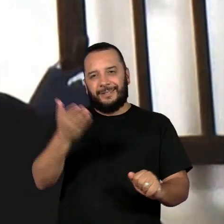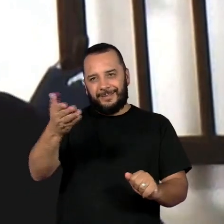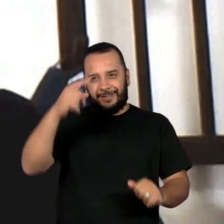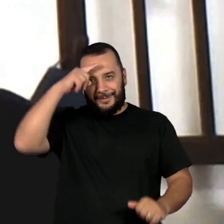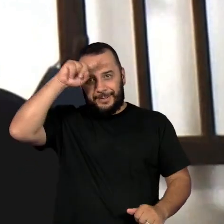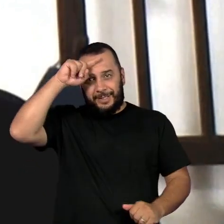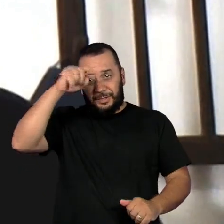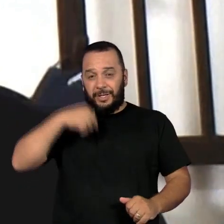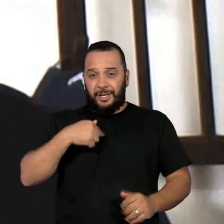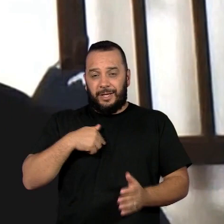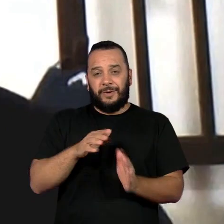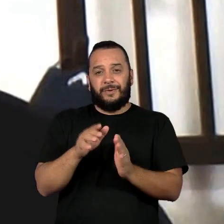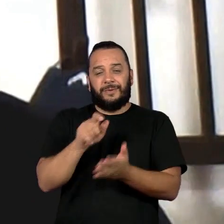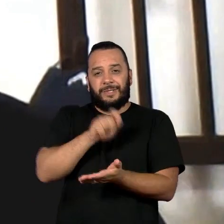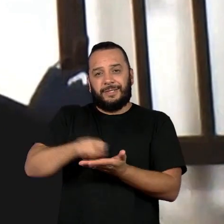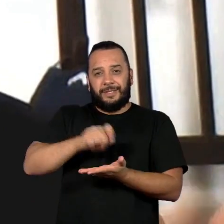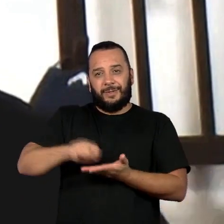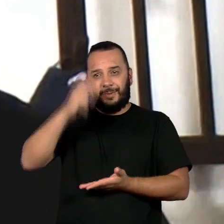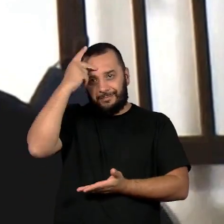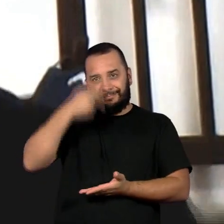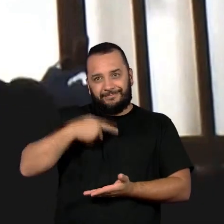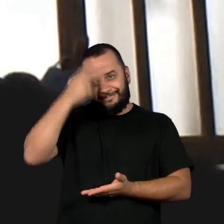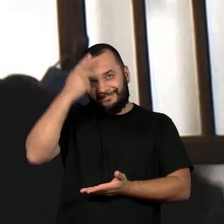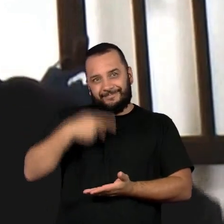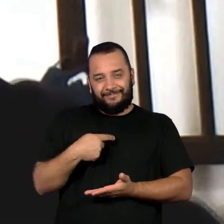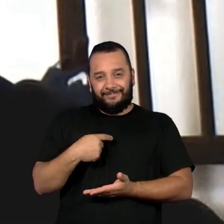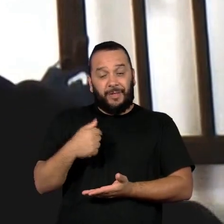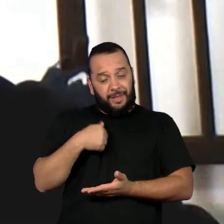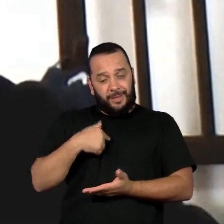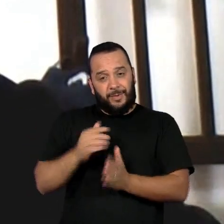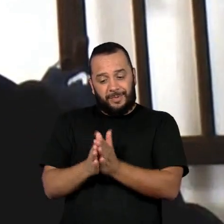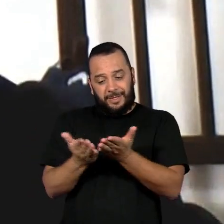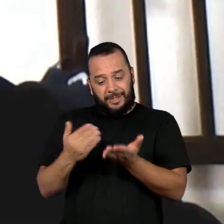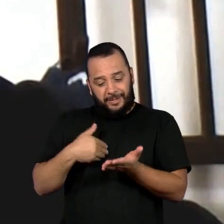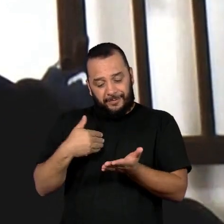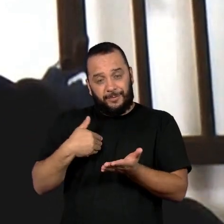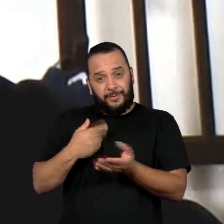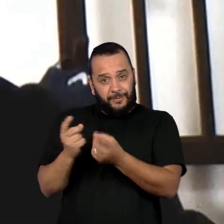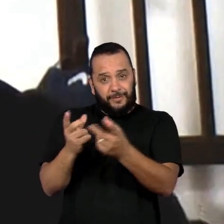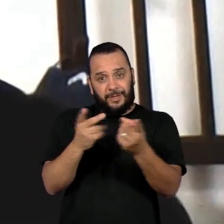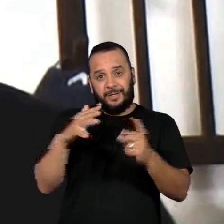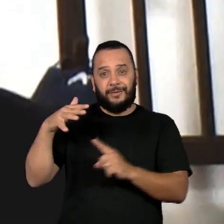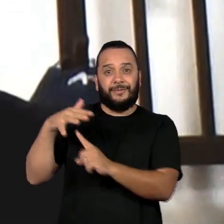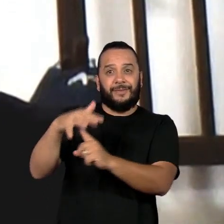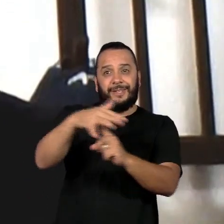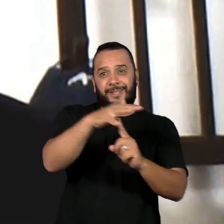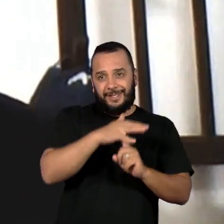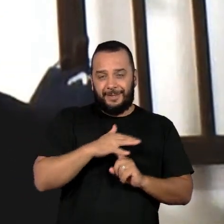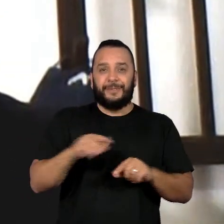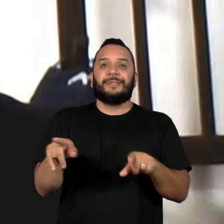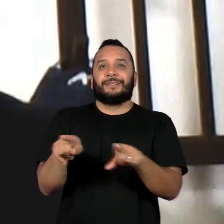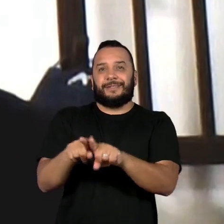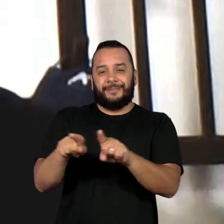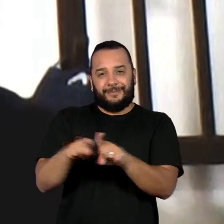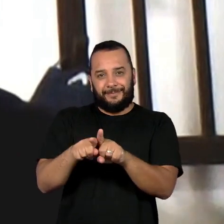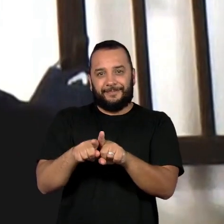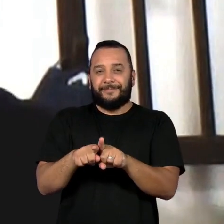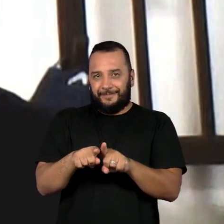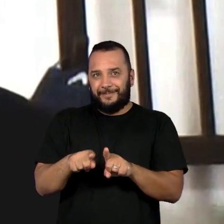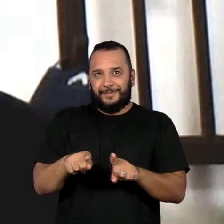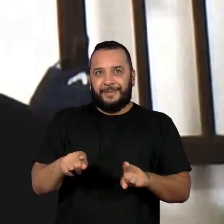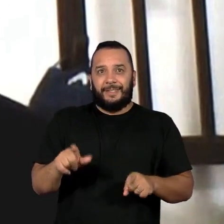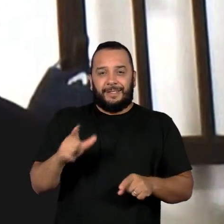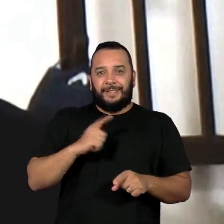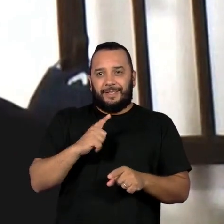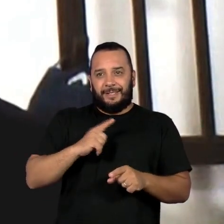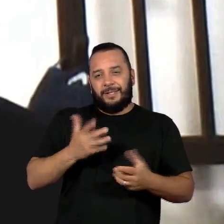escritor independente. Eu vendo meus livros nas feiras. Mas eu também tenho recebido